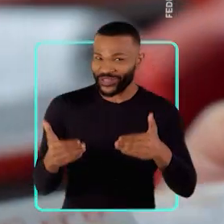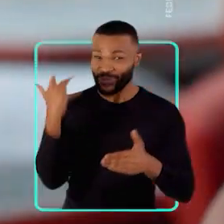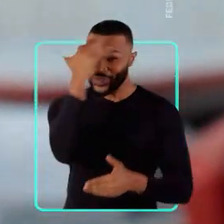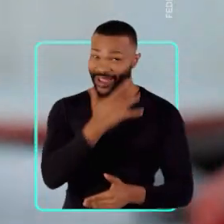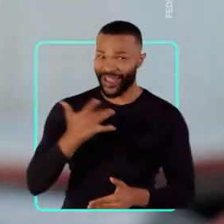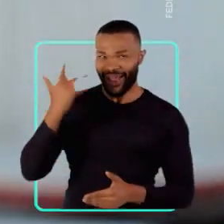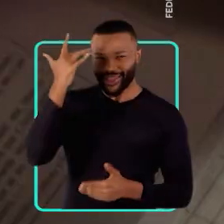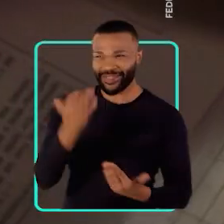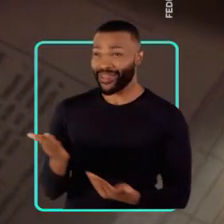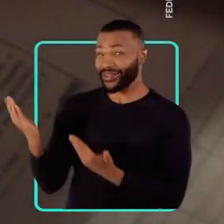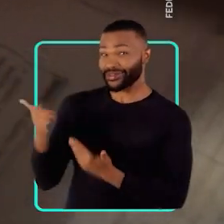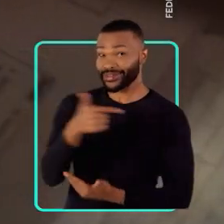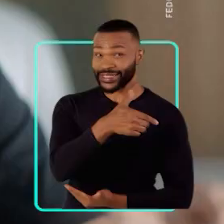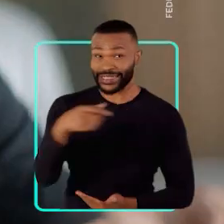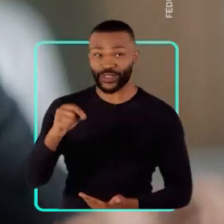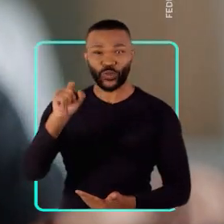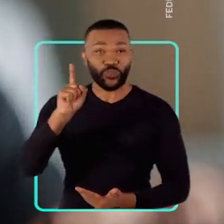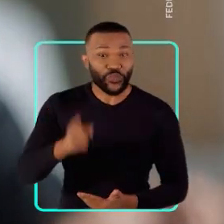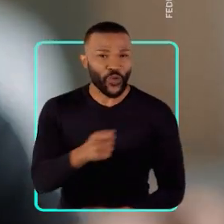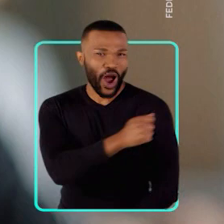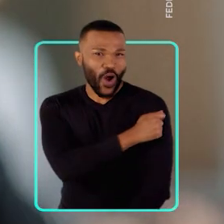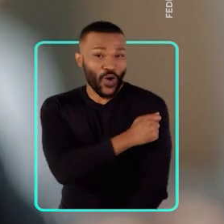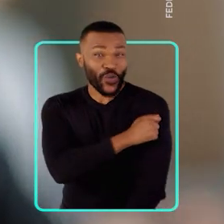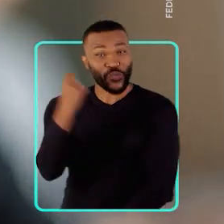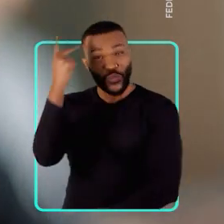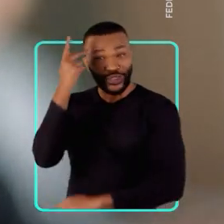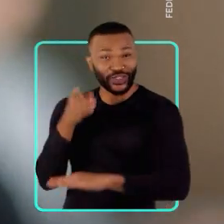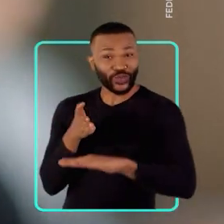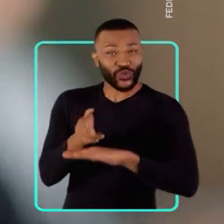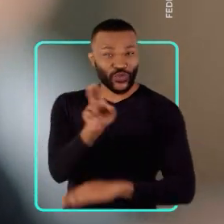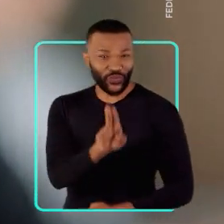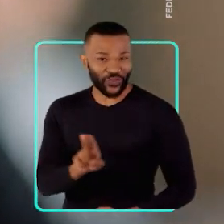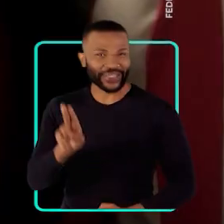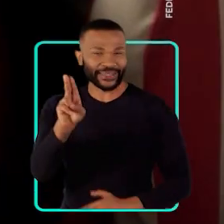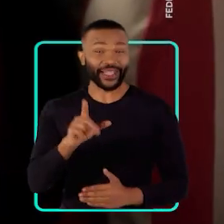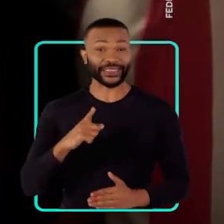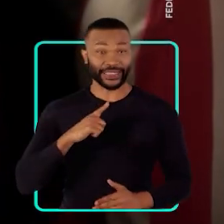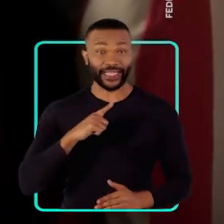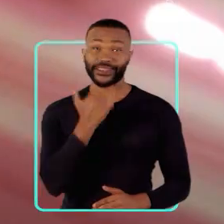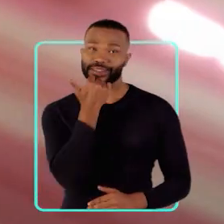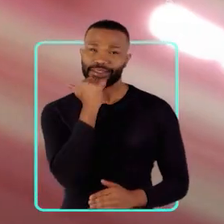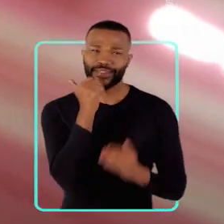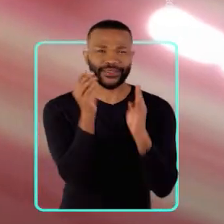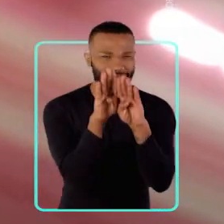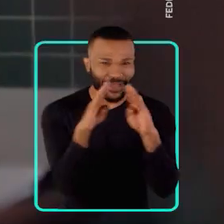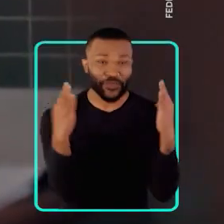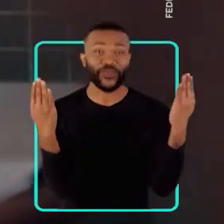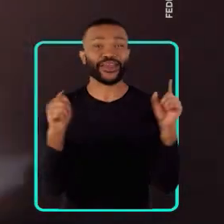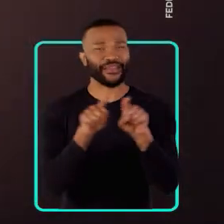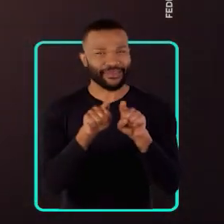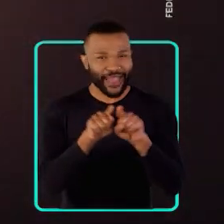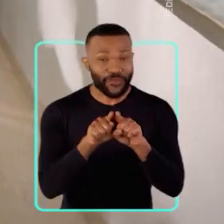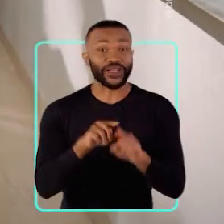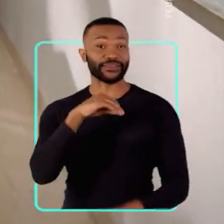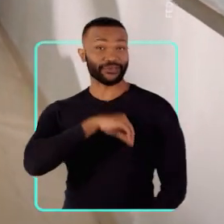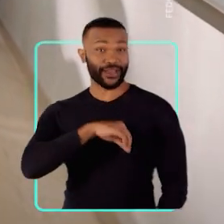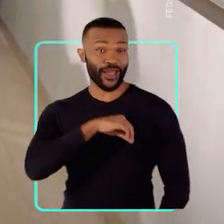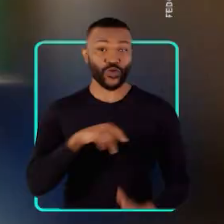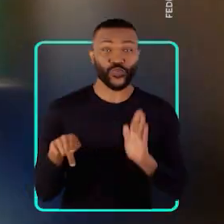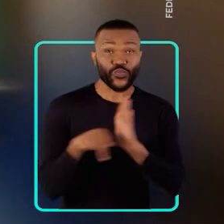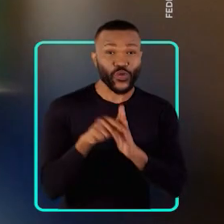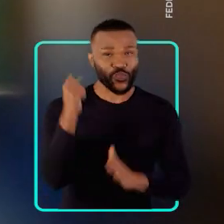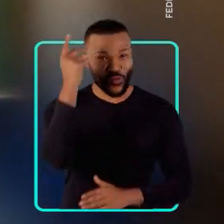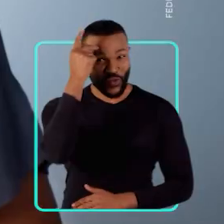ministro Haddad colocou mais de 700 mil estudantes paulistas na universidade. Trouxe o Ciências Sem Fronteiras e garantiu o piso